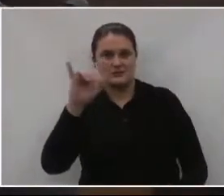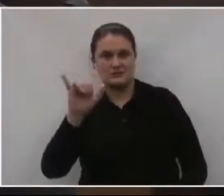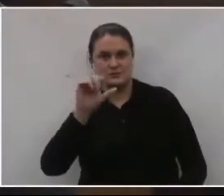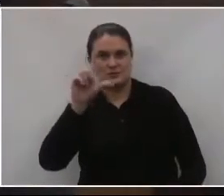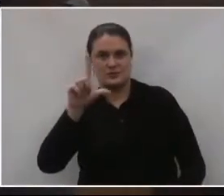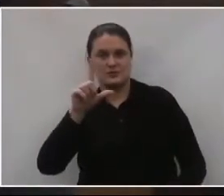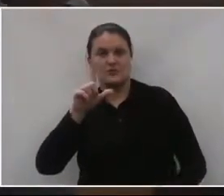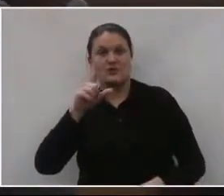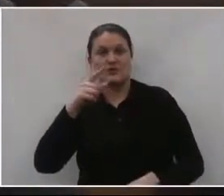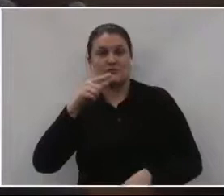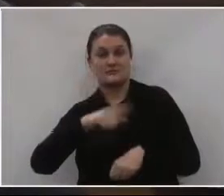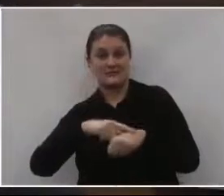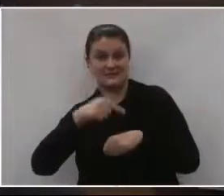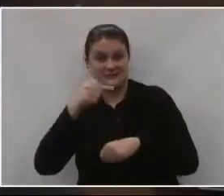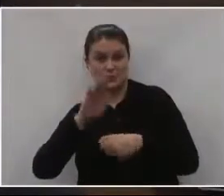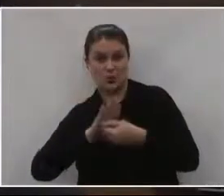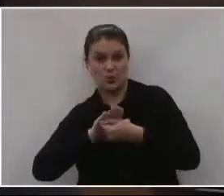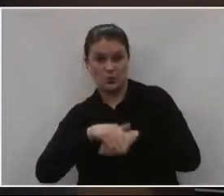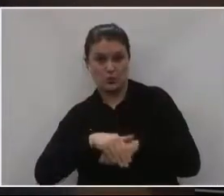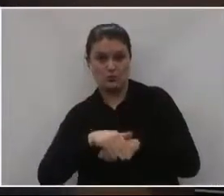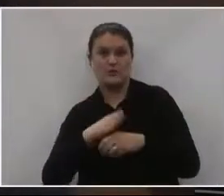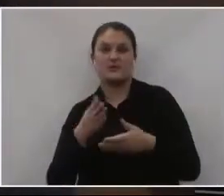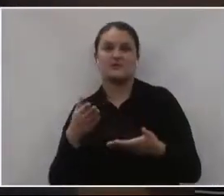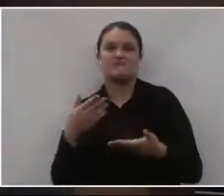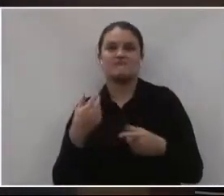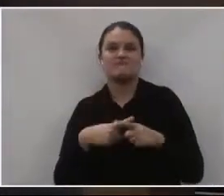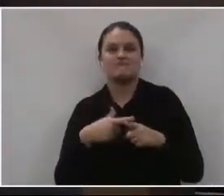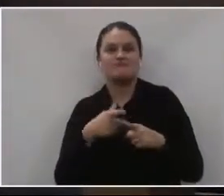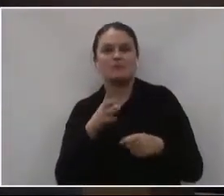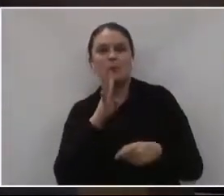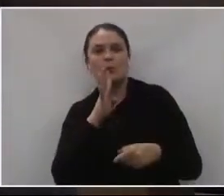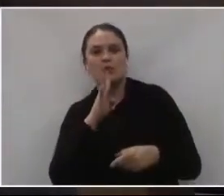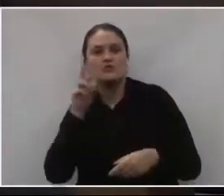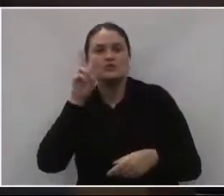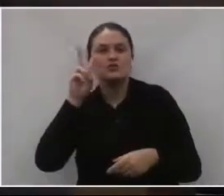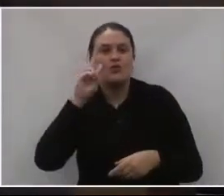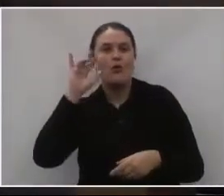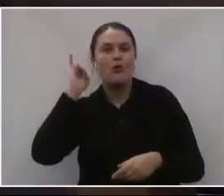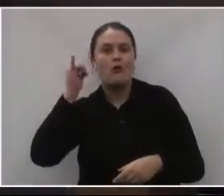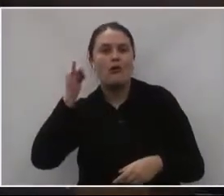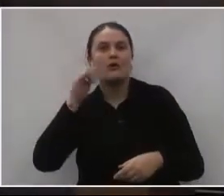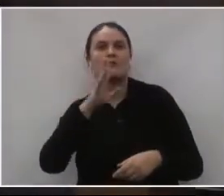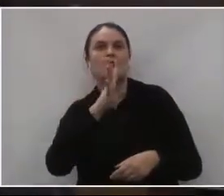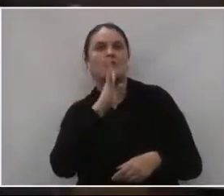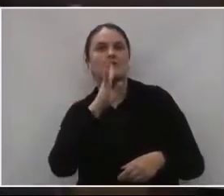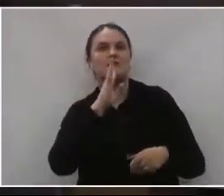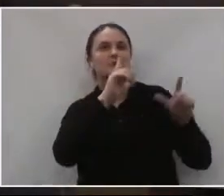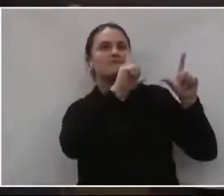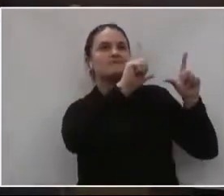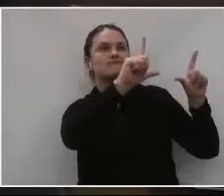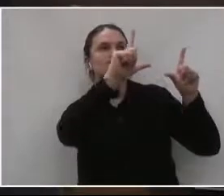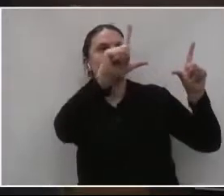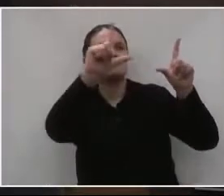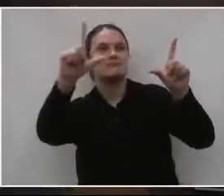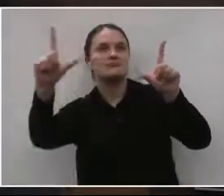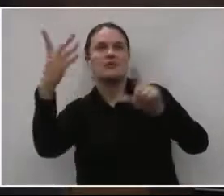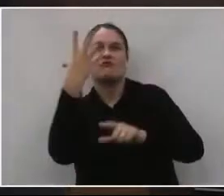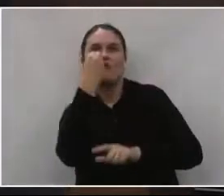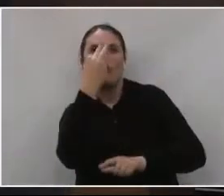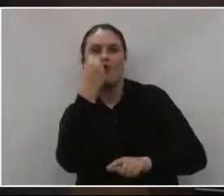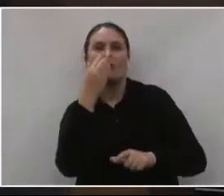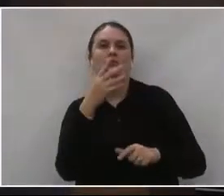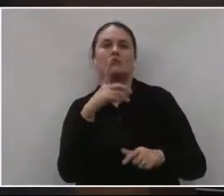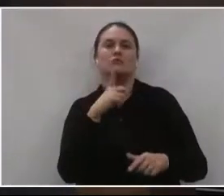-feira, às 19h. Além de estar prestigiando esse evento, vai ficar conhecendo os craques que